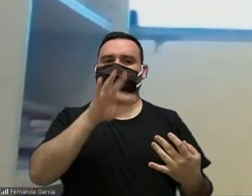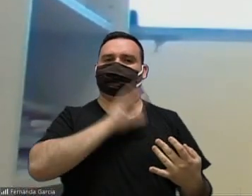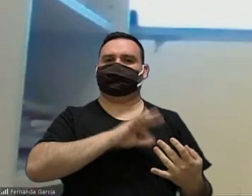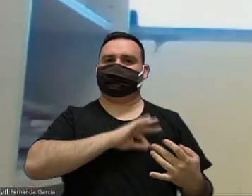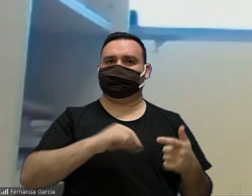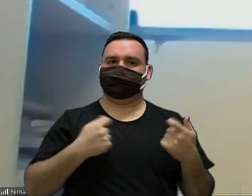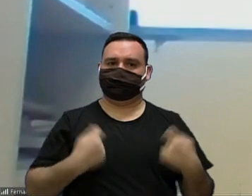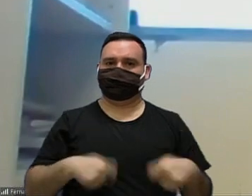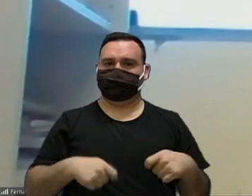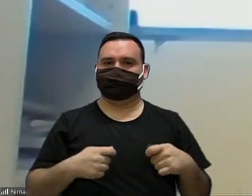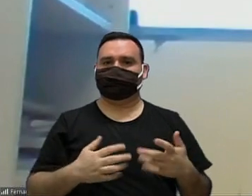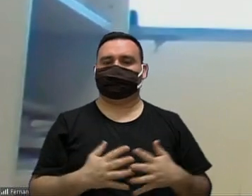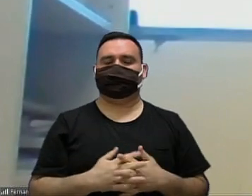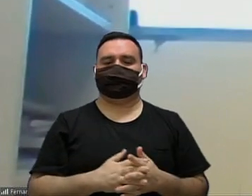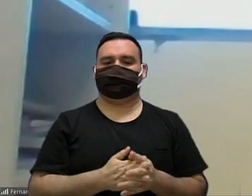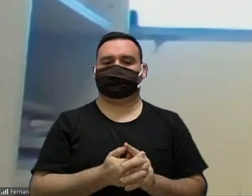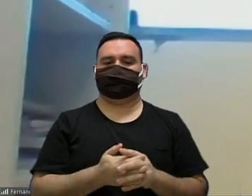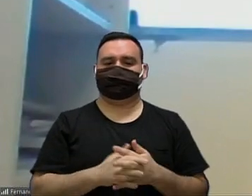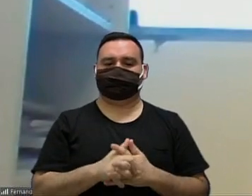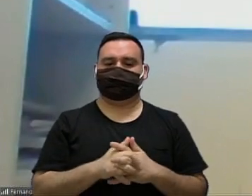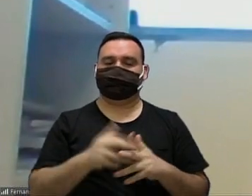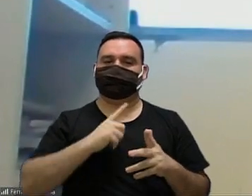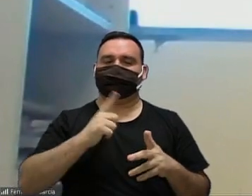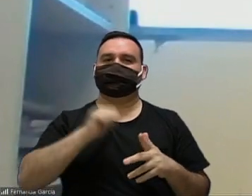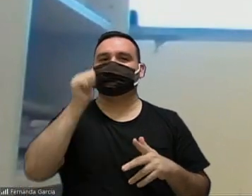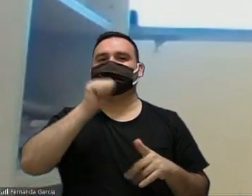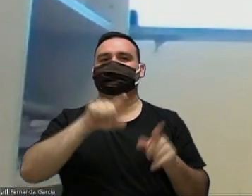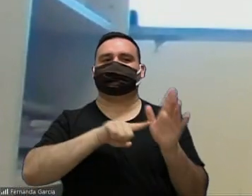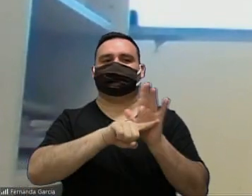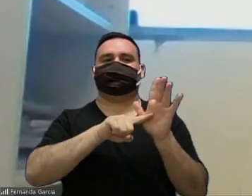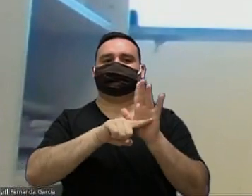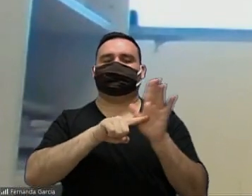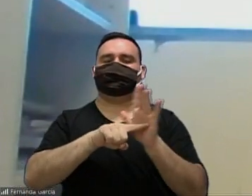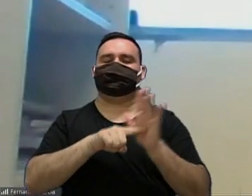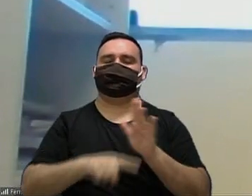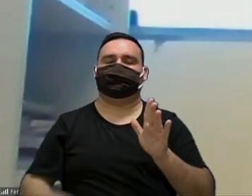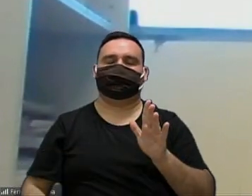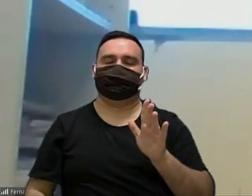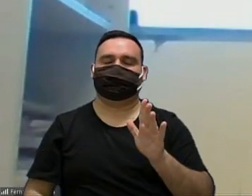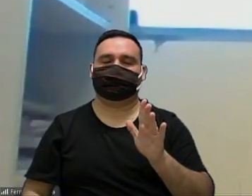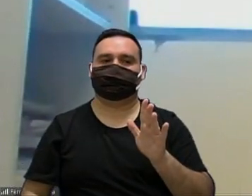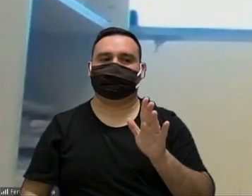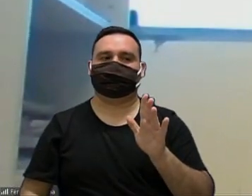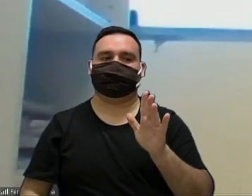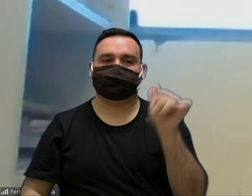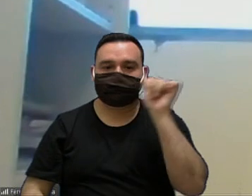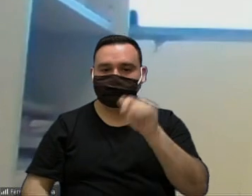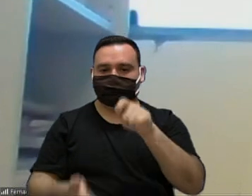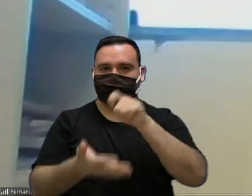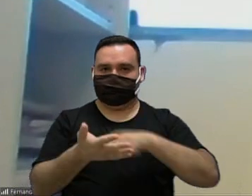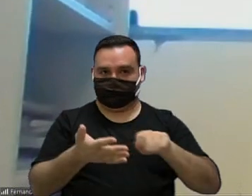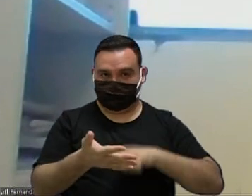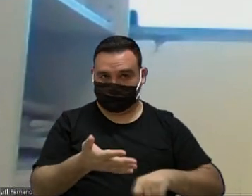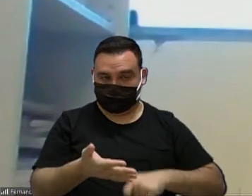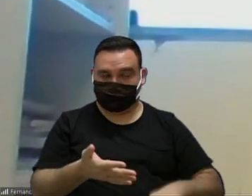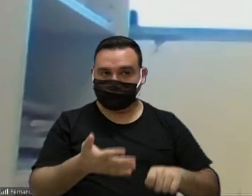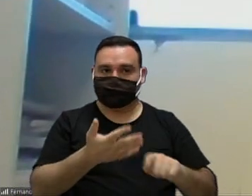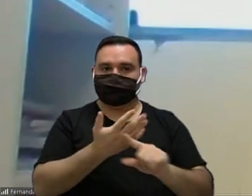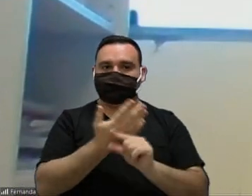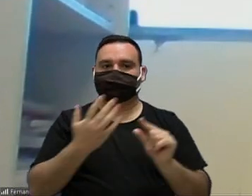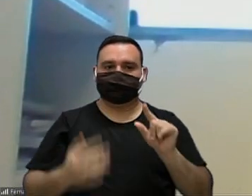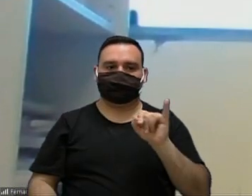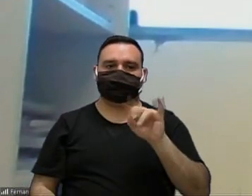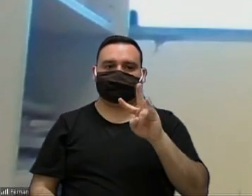salário tem até uma pesquisadora uma uma escritora a Silvia